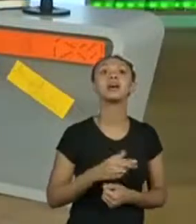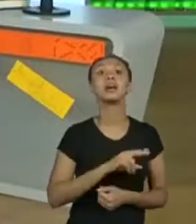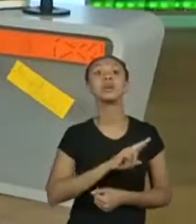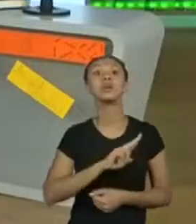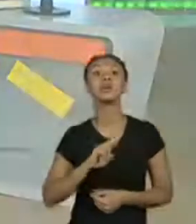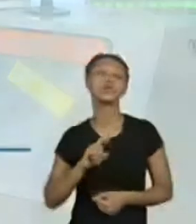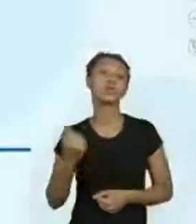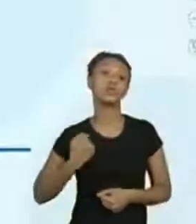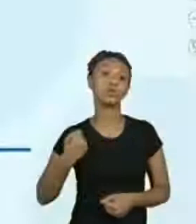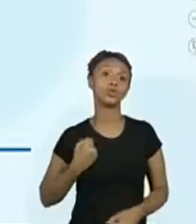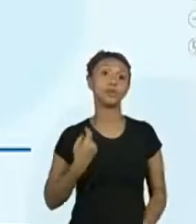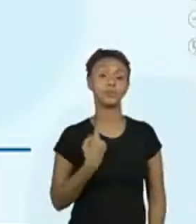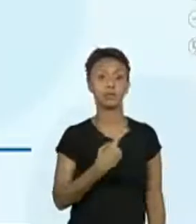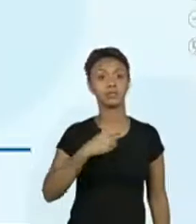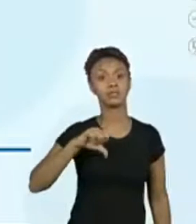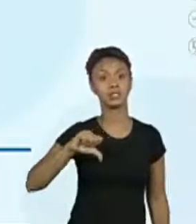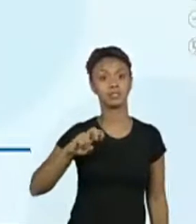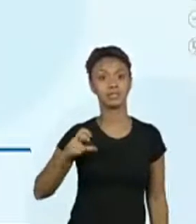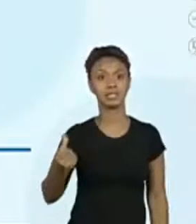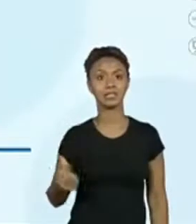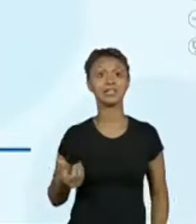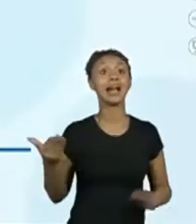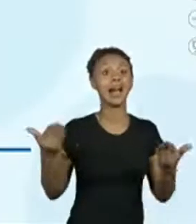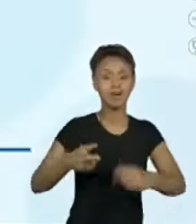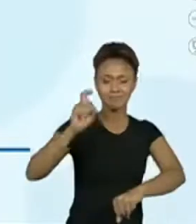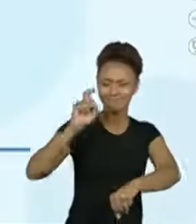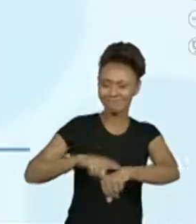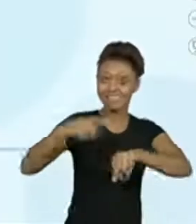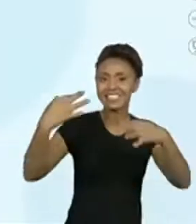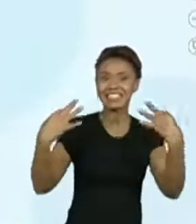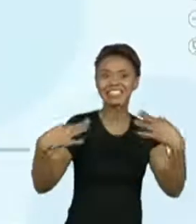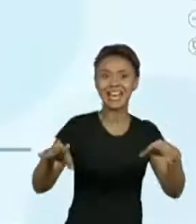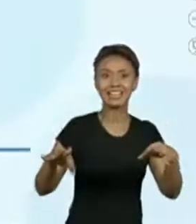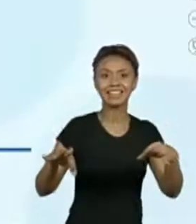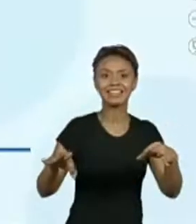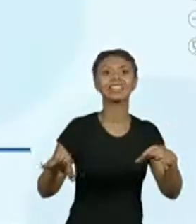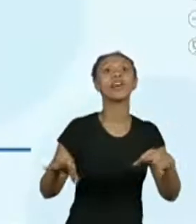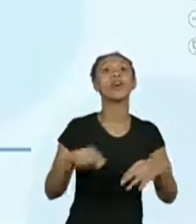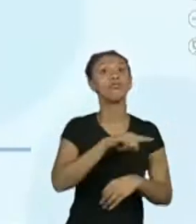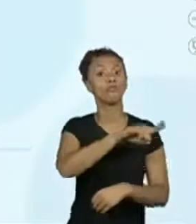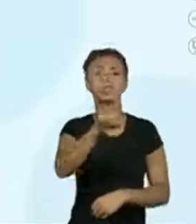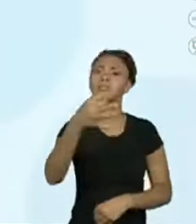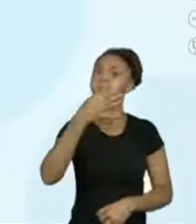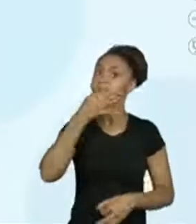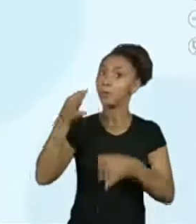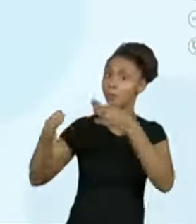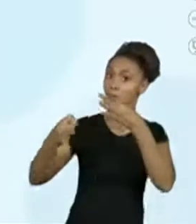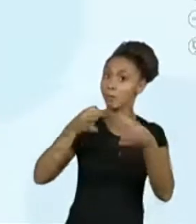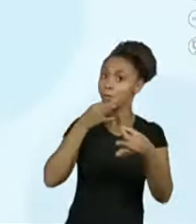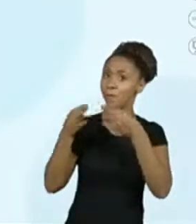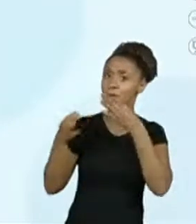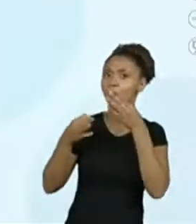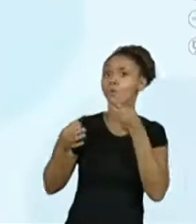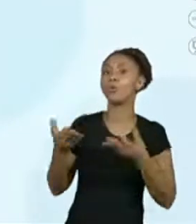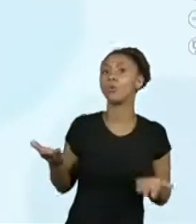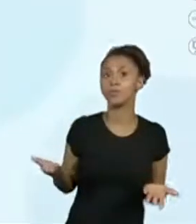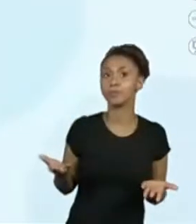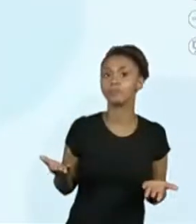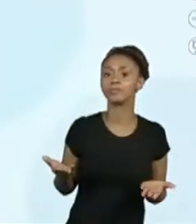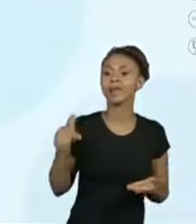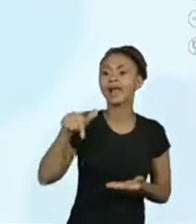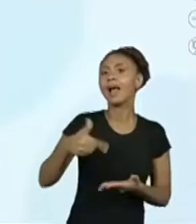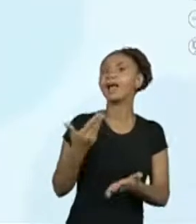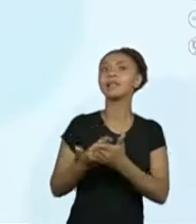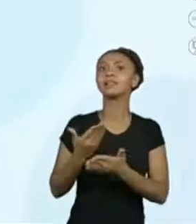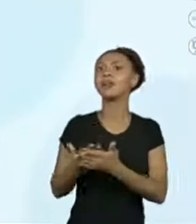finalzinho da nossa aula, na hora certa. Dei o palpite de vocês, como vocês acham que foi